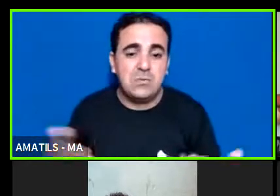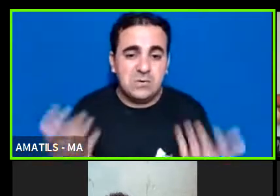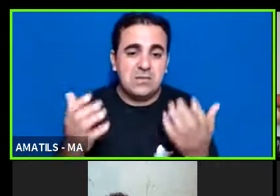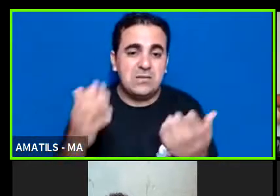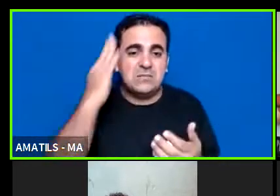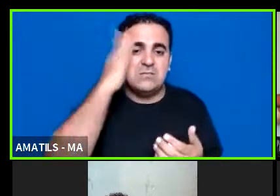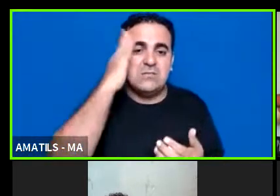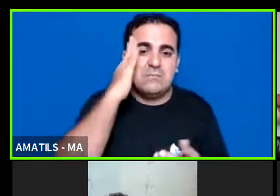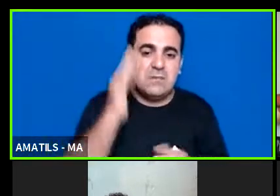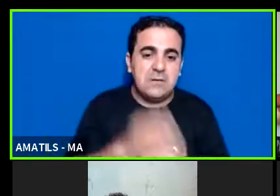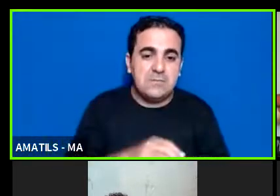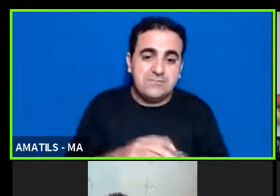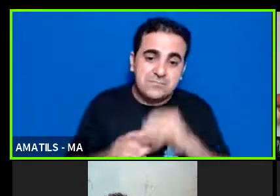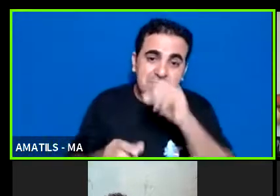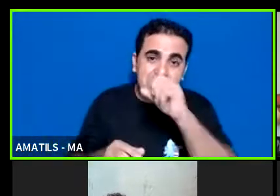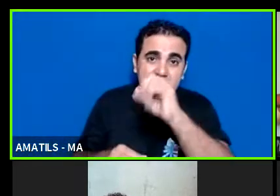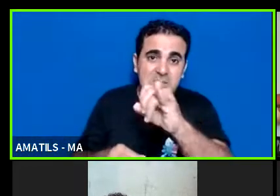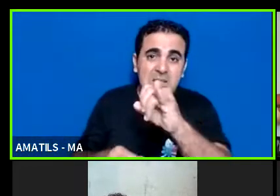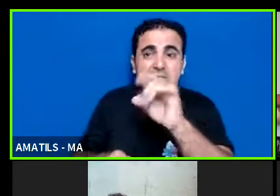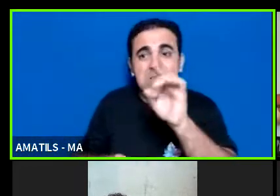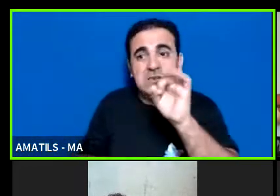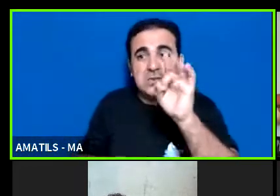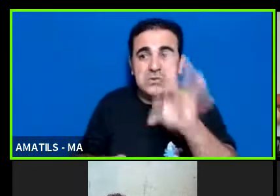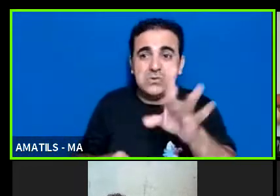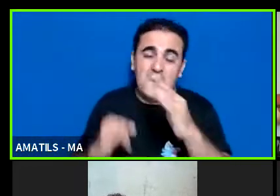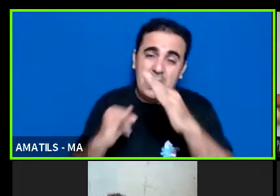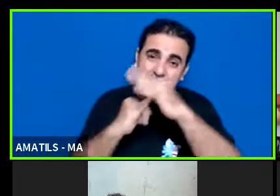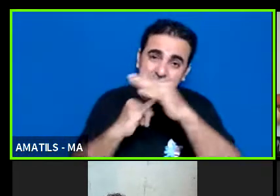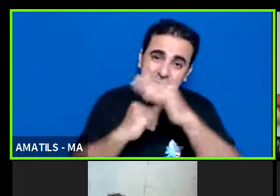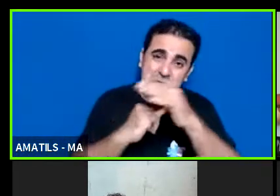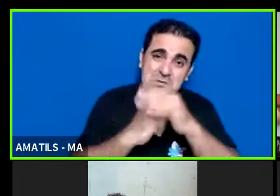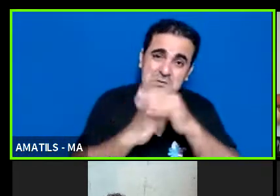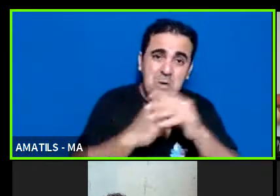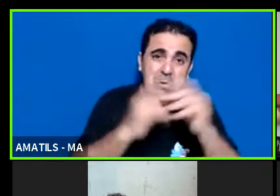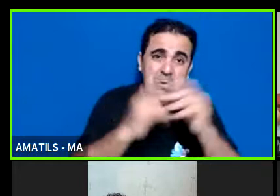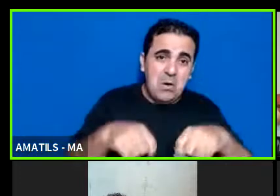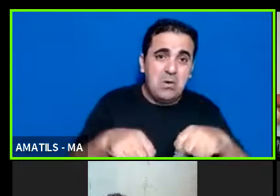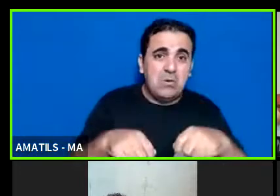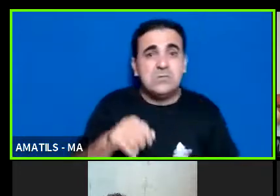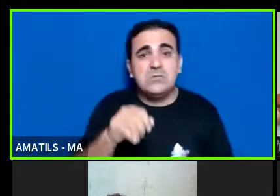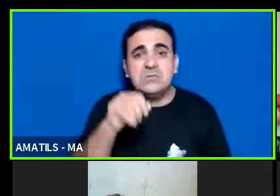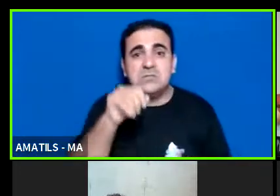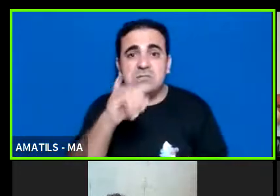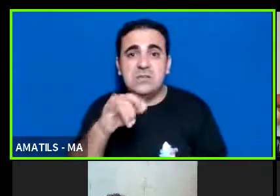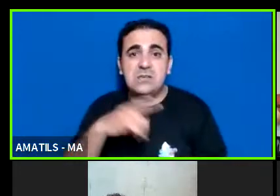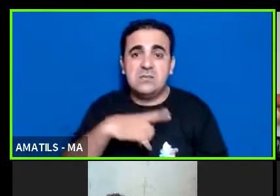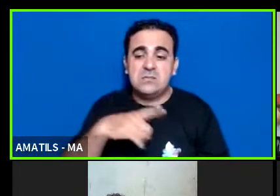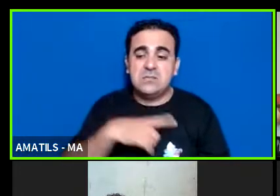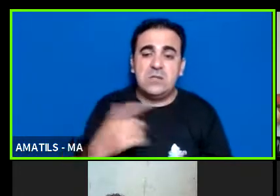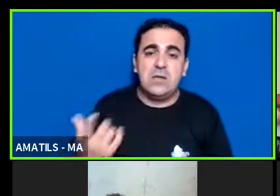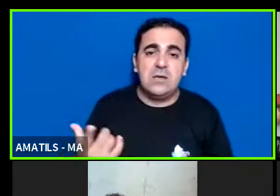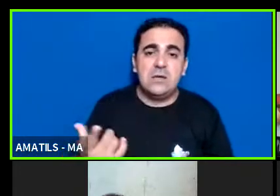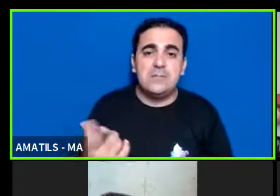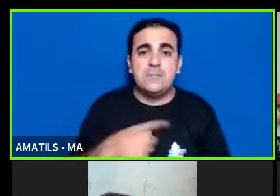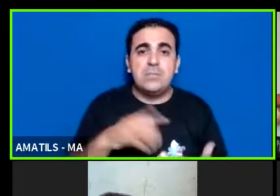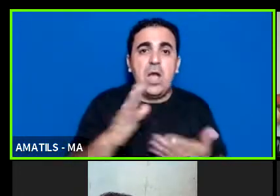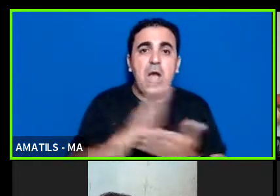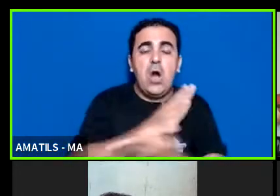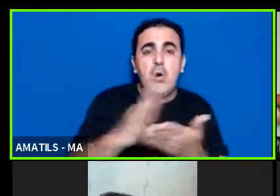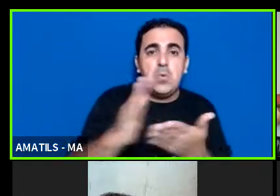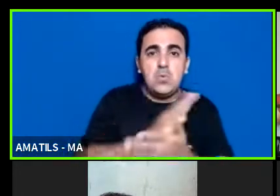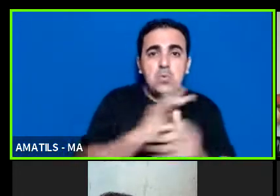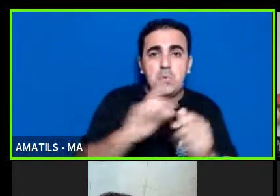se é só entidade e também se existe alguma algum parágrafo que